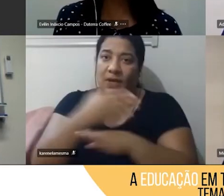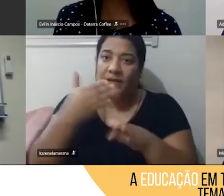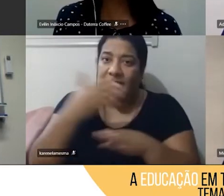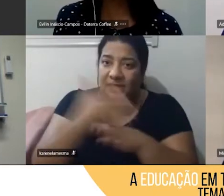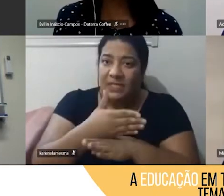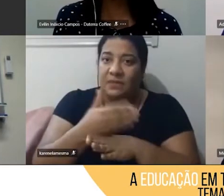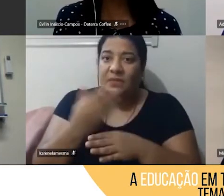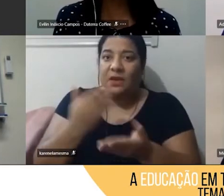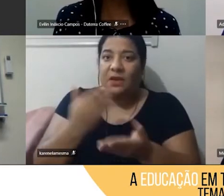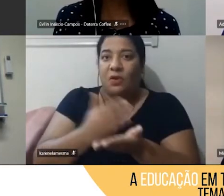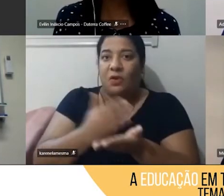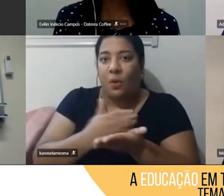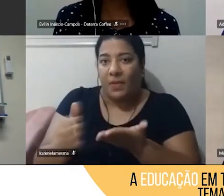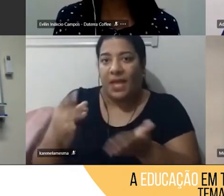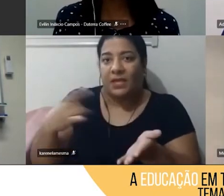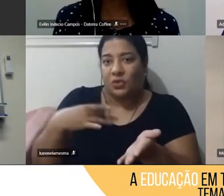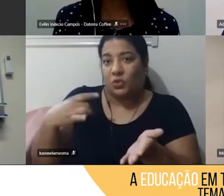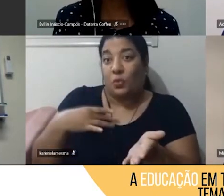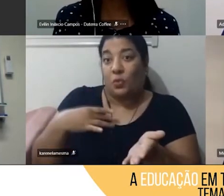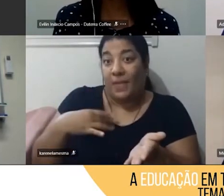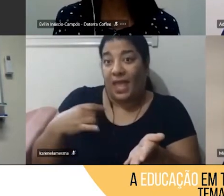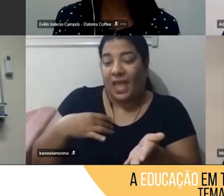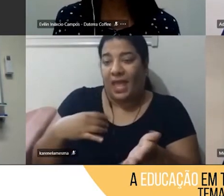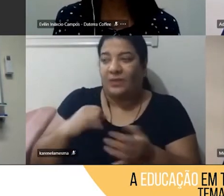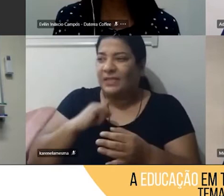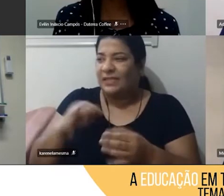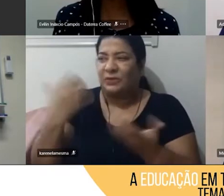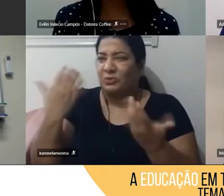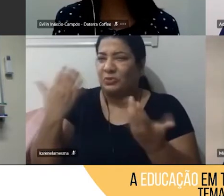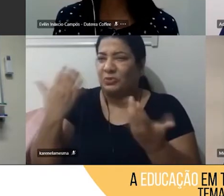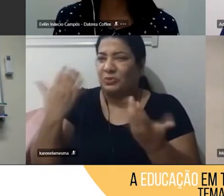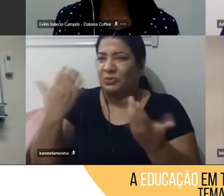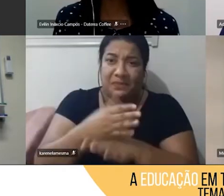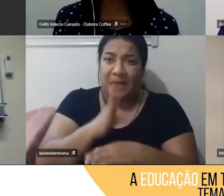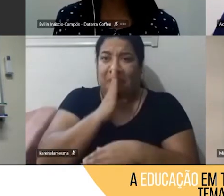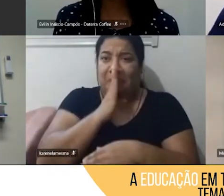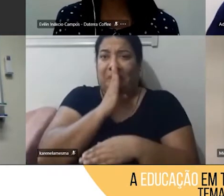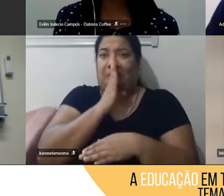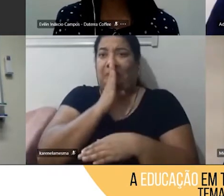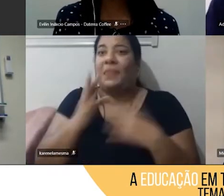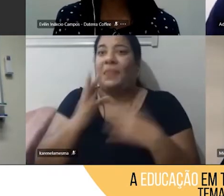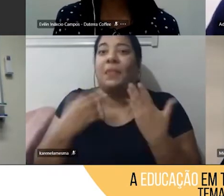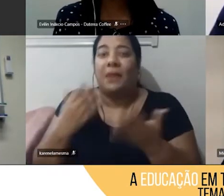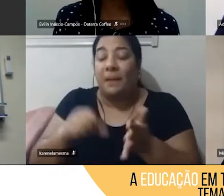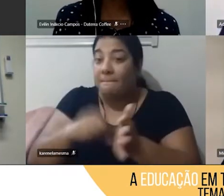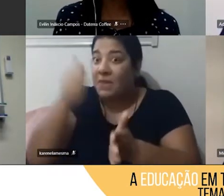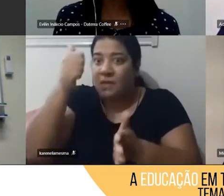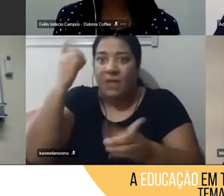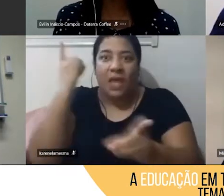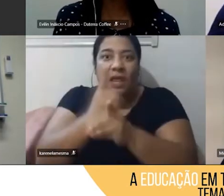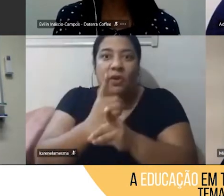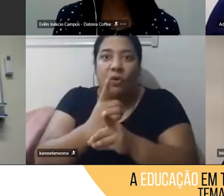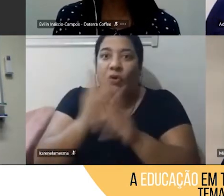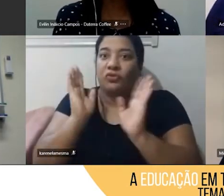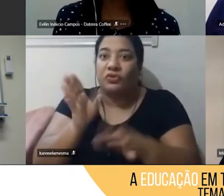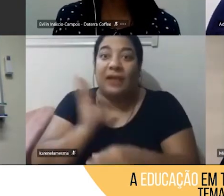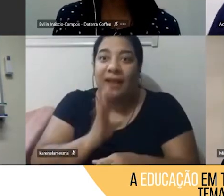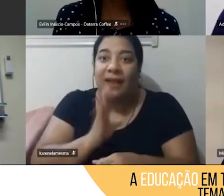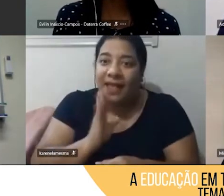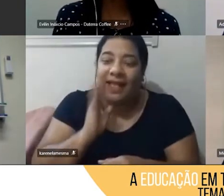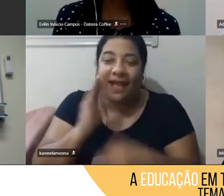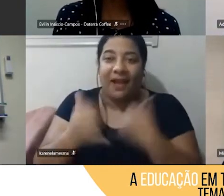eles não participarem, e se eles ficarem muito quietos e não houver uma participação, mas logo no primeiro encontro já foi super legal, super divertido.